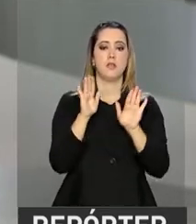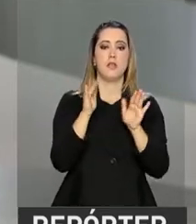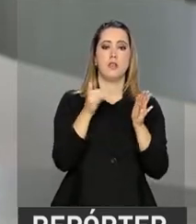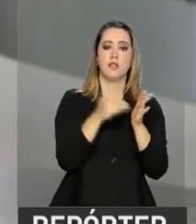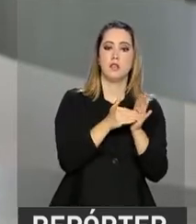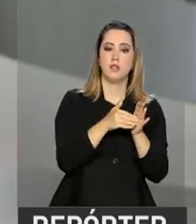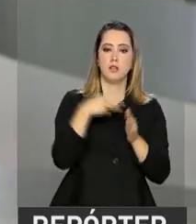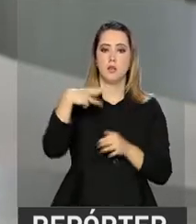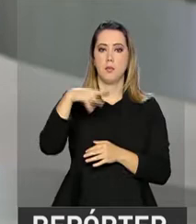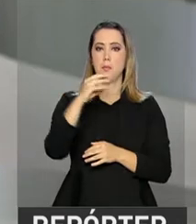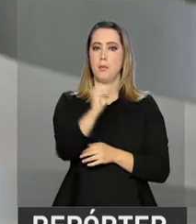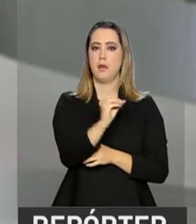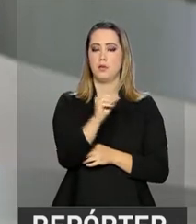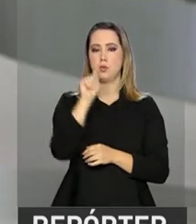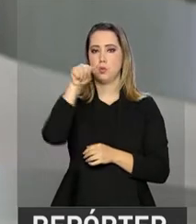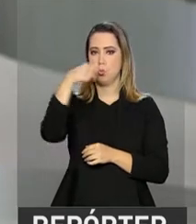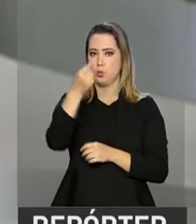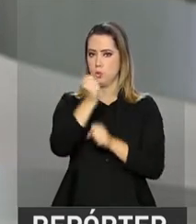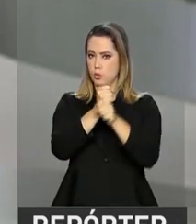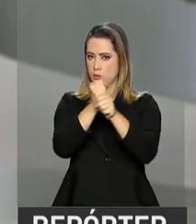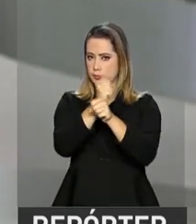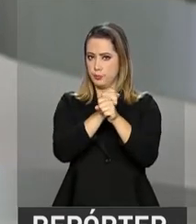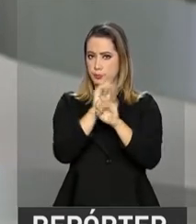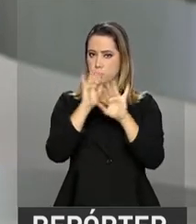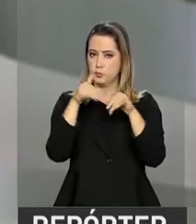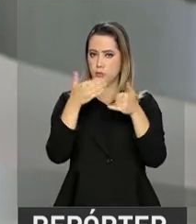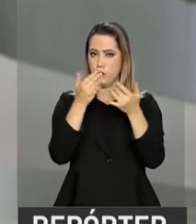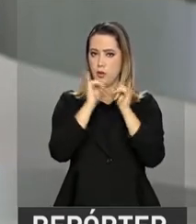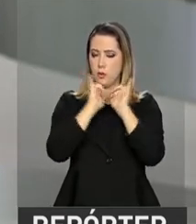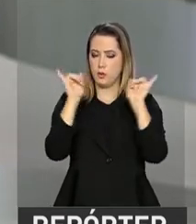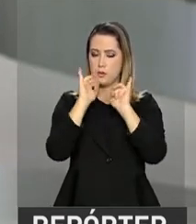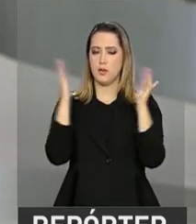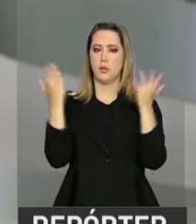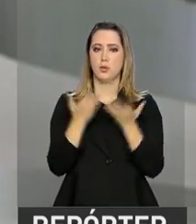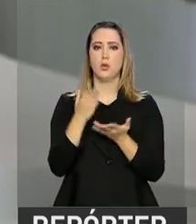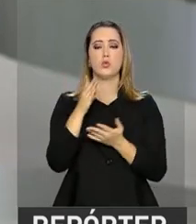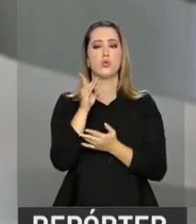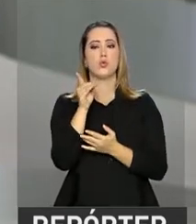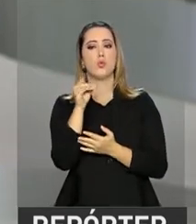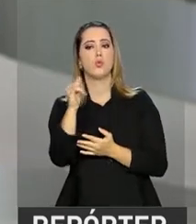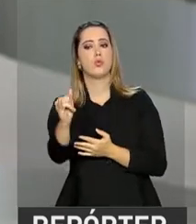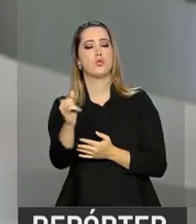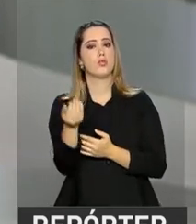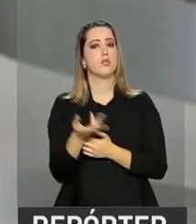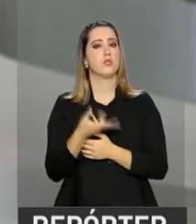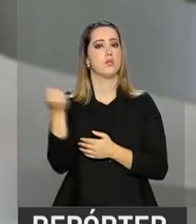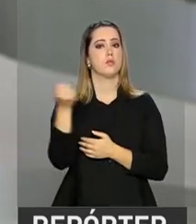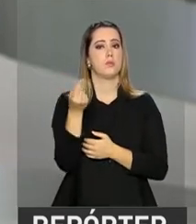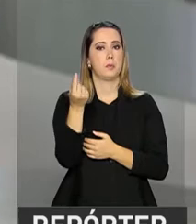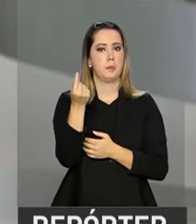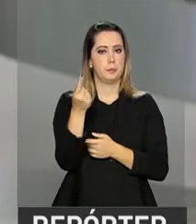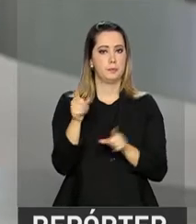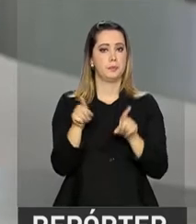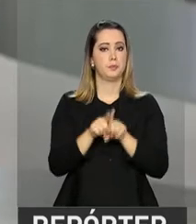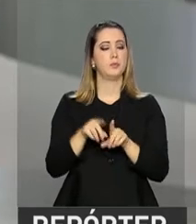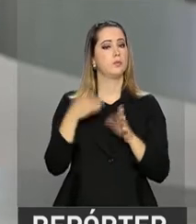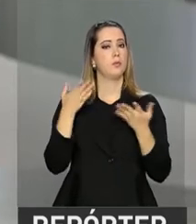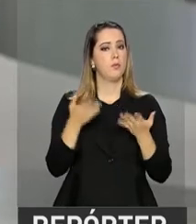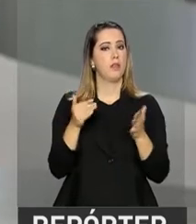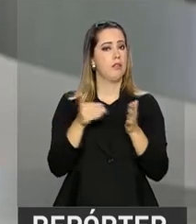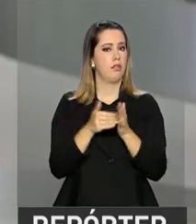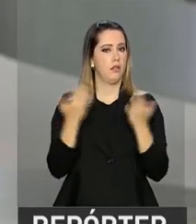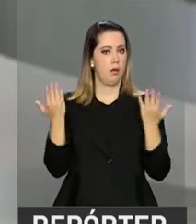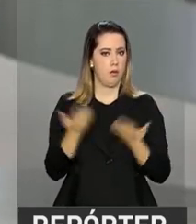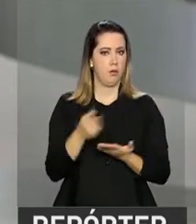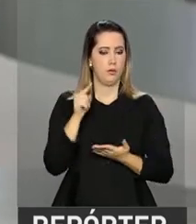até março do ano que vem. Portanto, vão ser anunciadas hoje as datas de saques desses recursos. Até